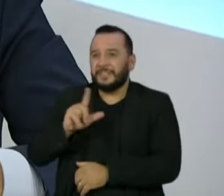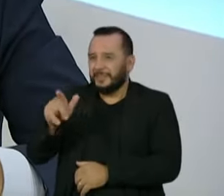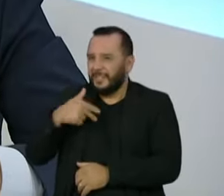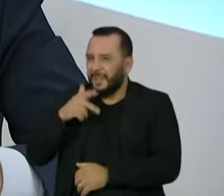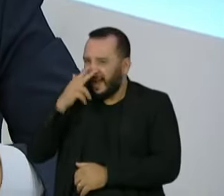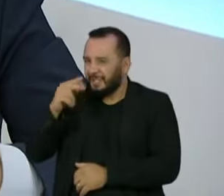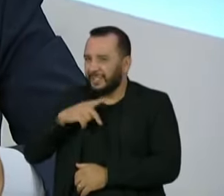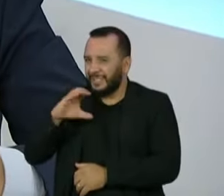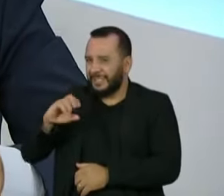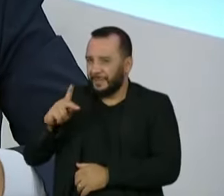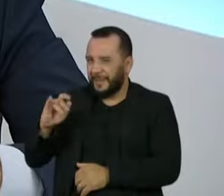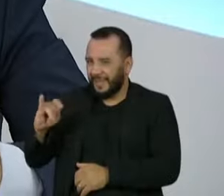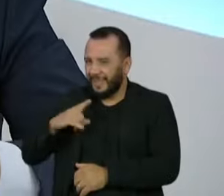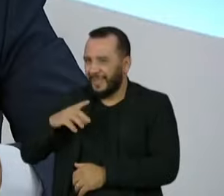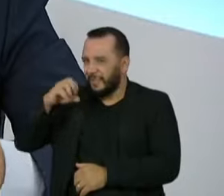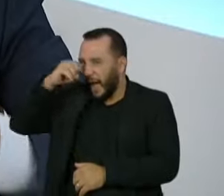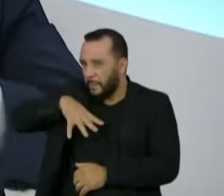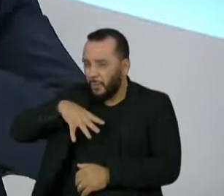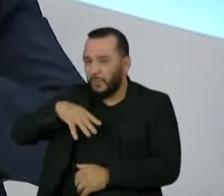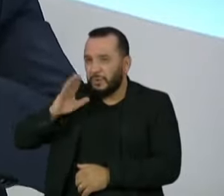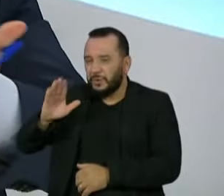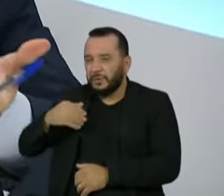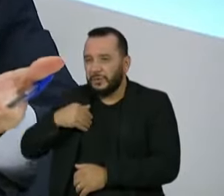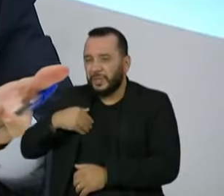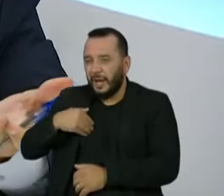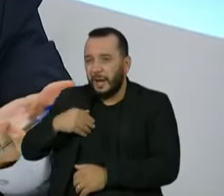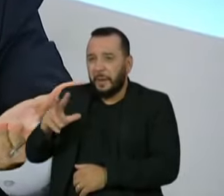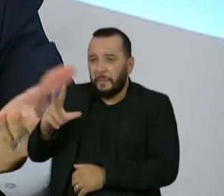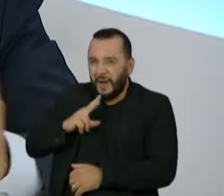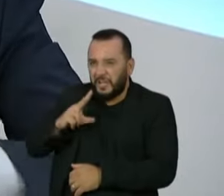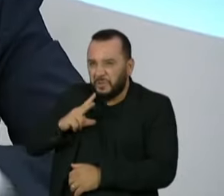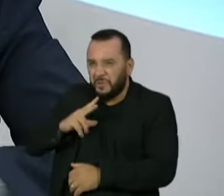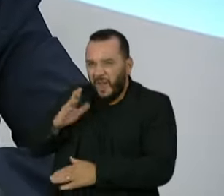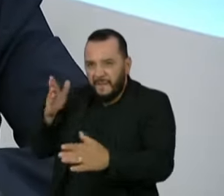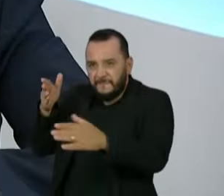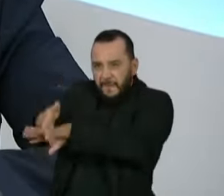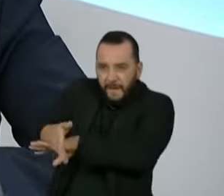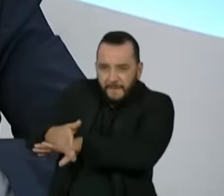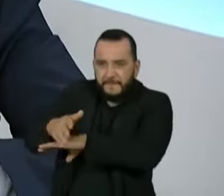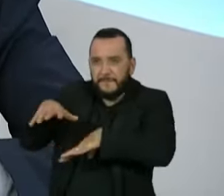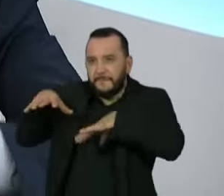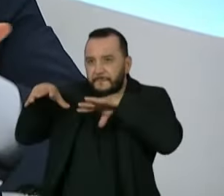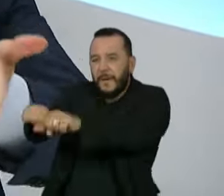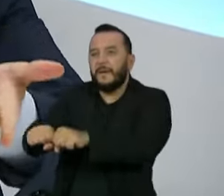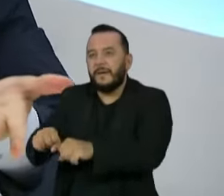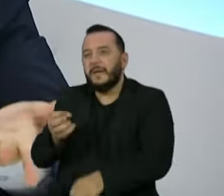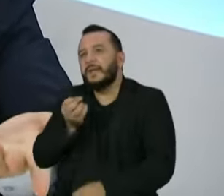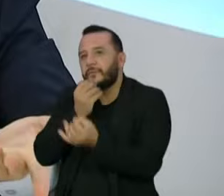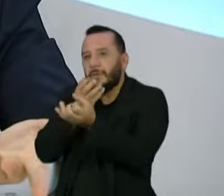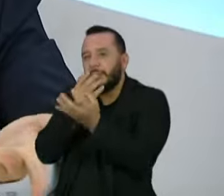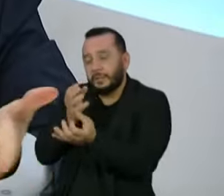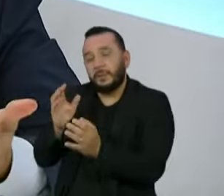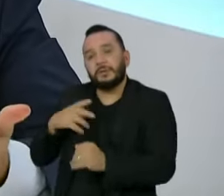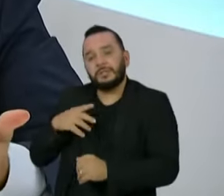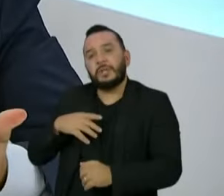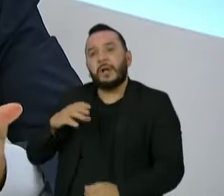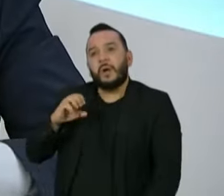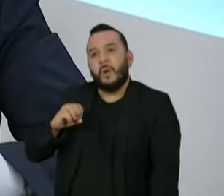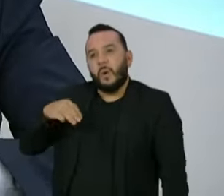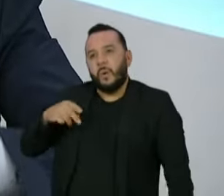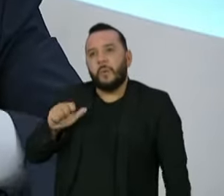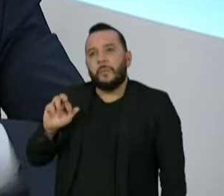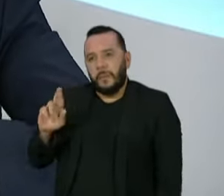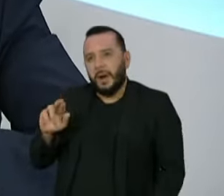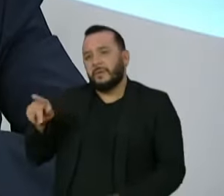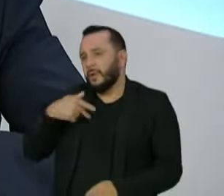abuso na quebra de sigilos, em particular, o presidente da comissão, o senador Amar Aziz, por exemplo, aprovou requerimentos para quebrar